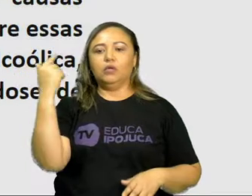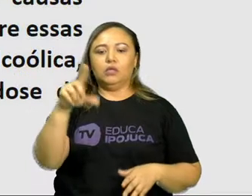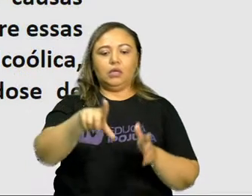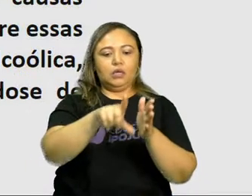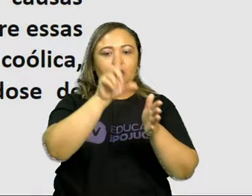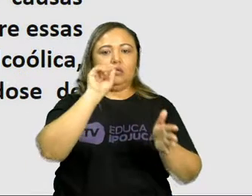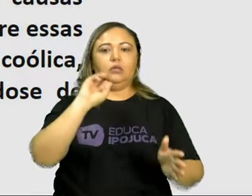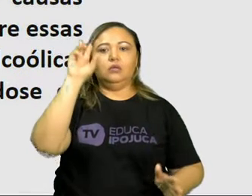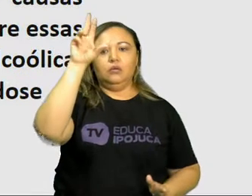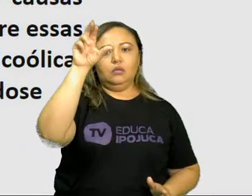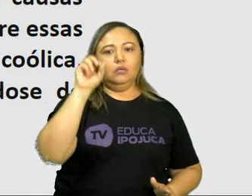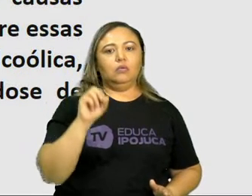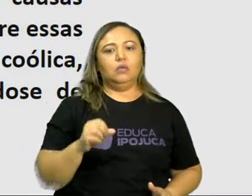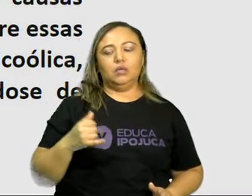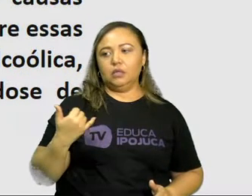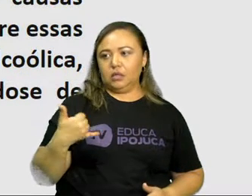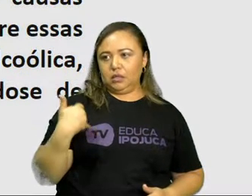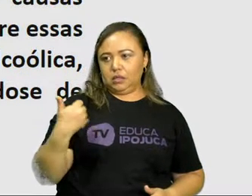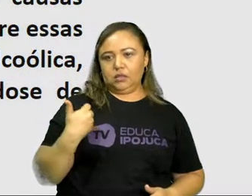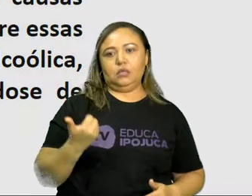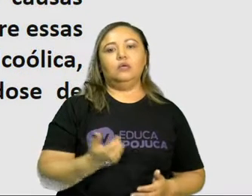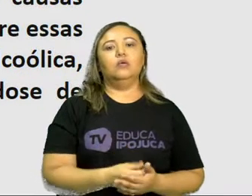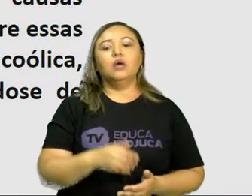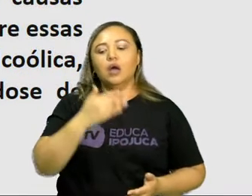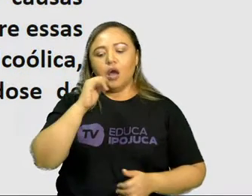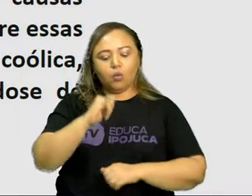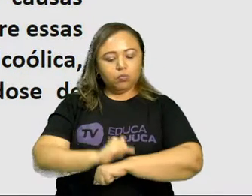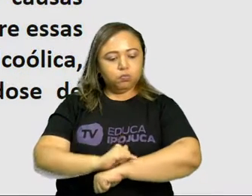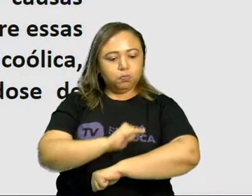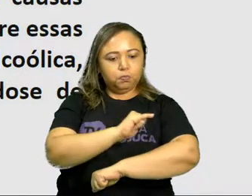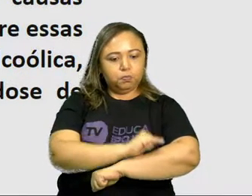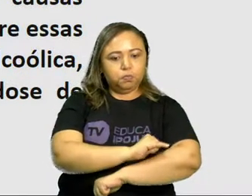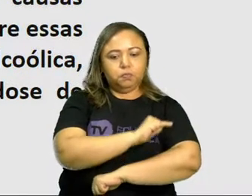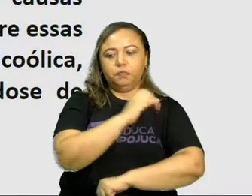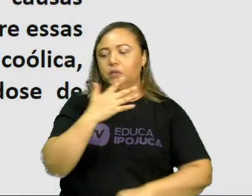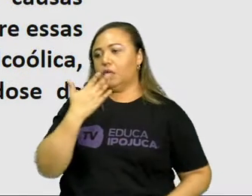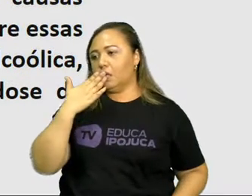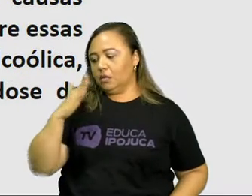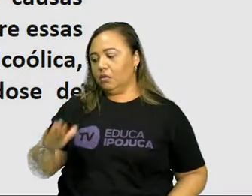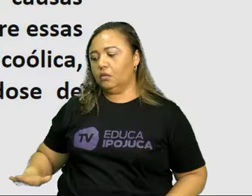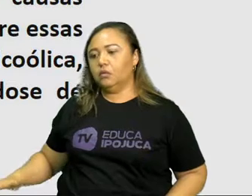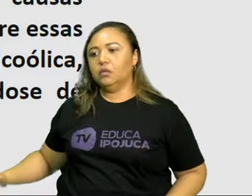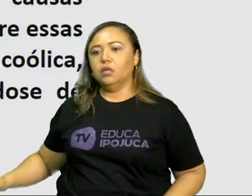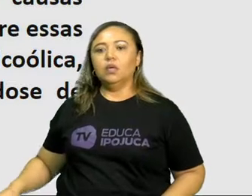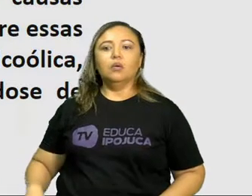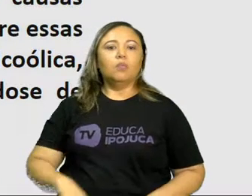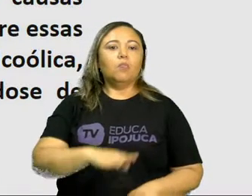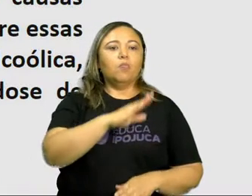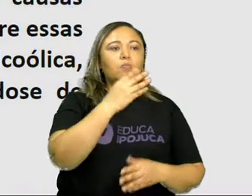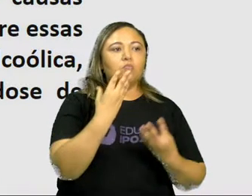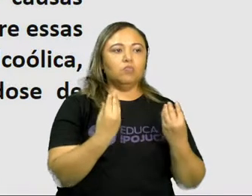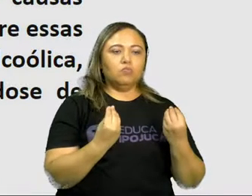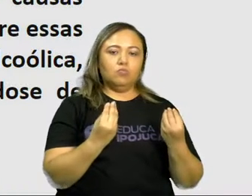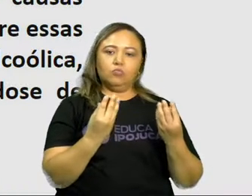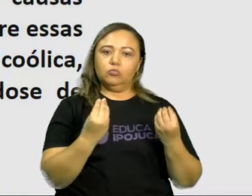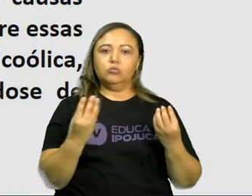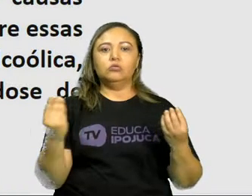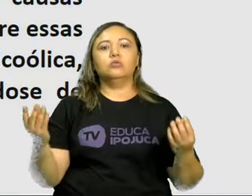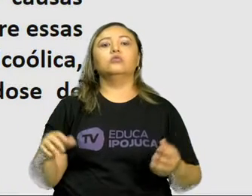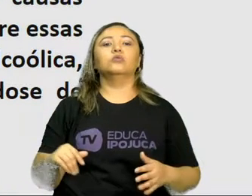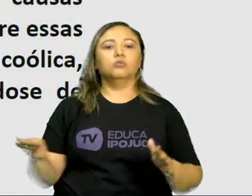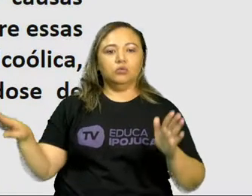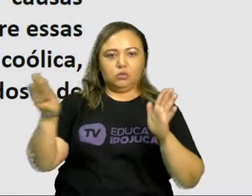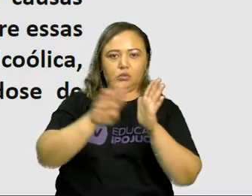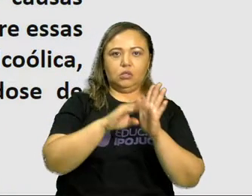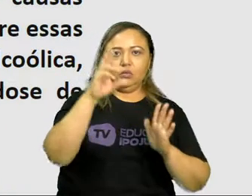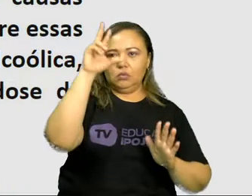diz estudo. A obesidade infantil, mais do que dobra os riscos de morte antes dos 55 anos de